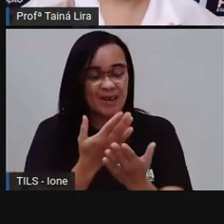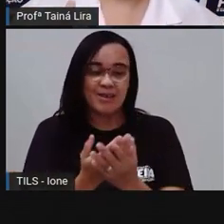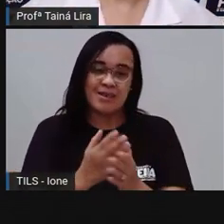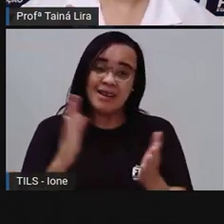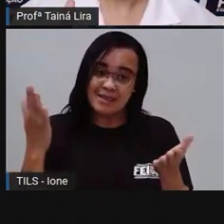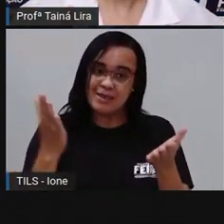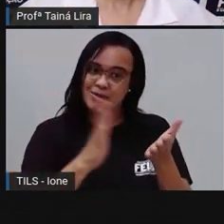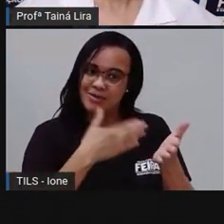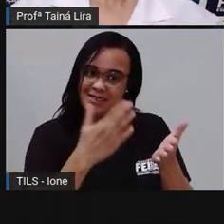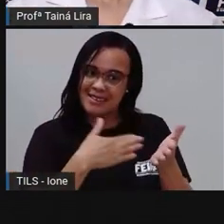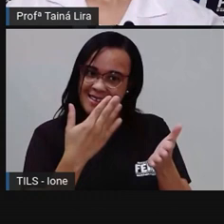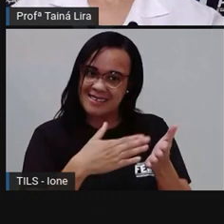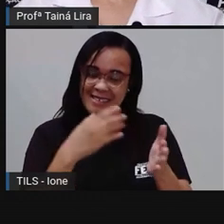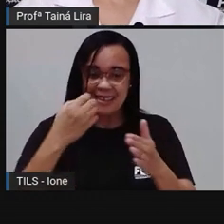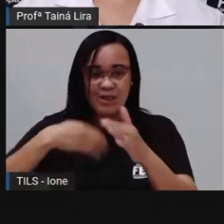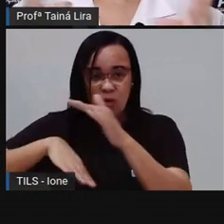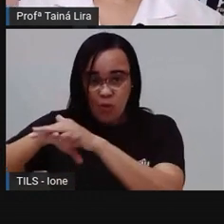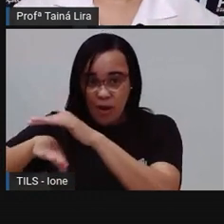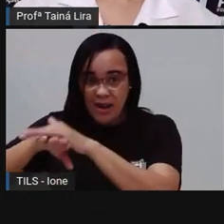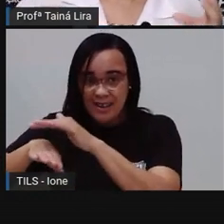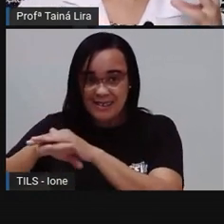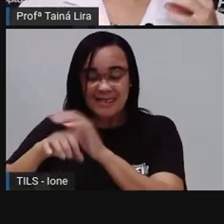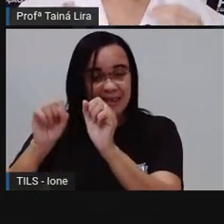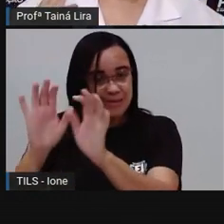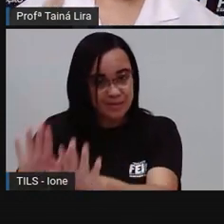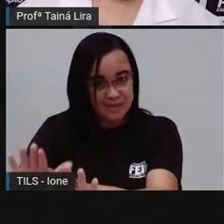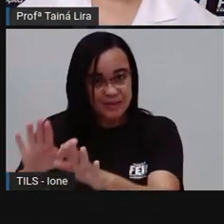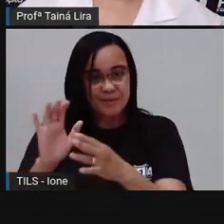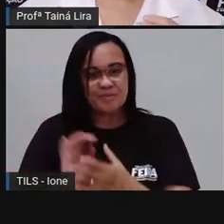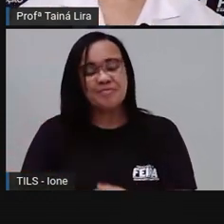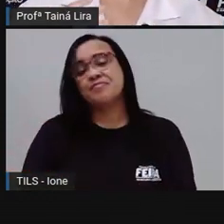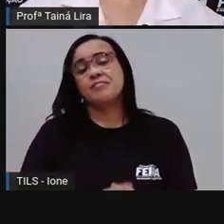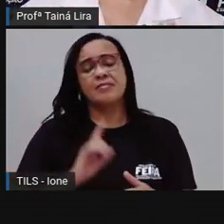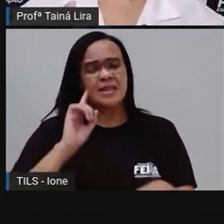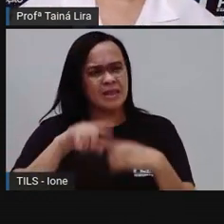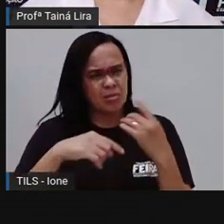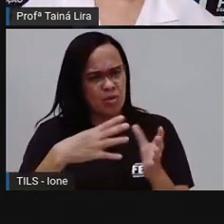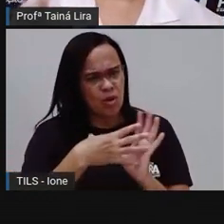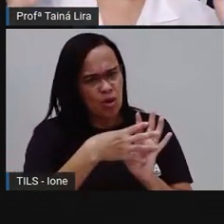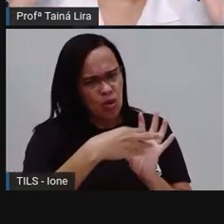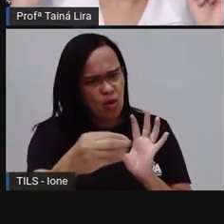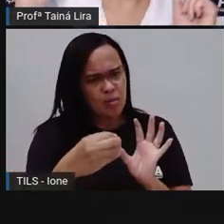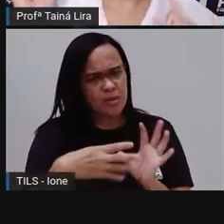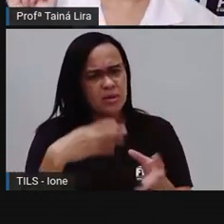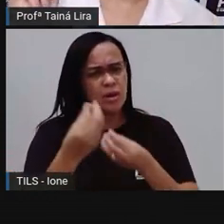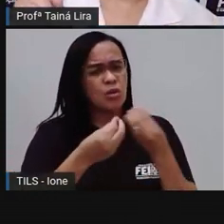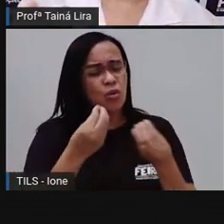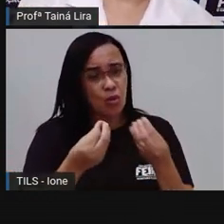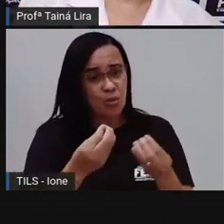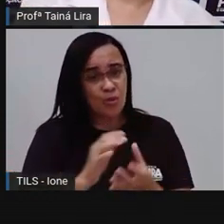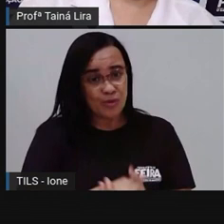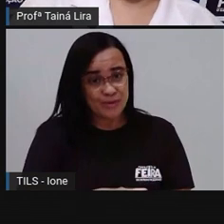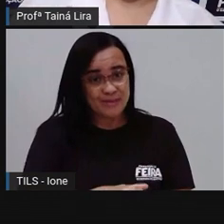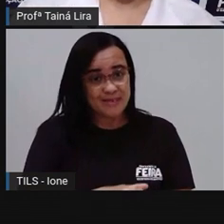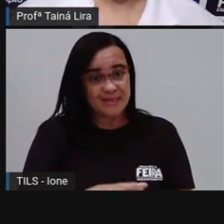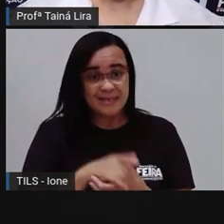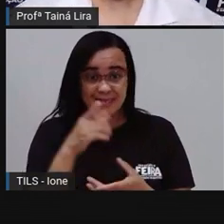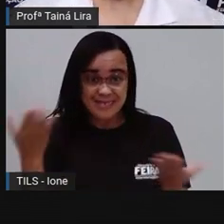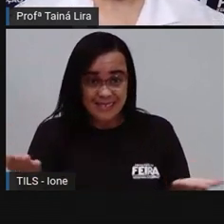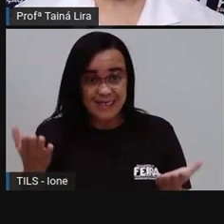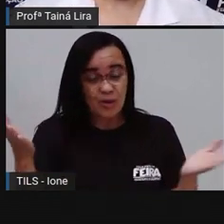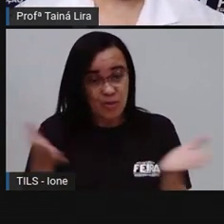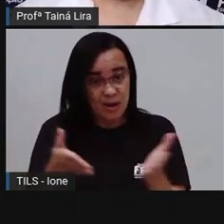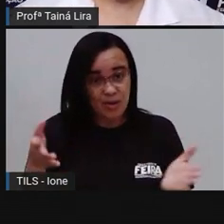caderno, certo? Pró, e quando eu for copiar? Como é que eu vou fazer para copiar? Ó, a Pró trouxe uma dica, tá?